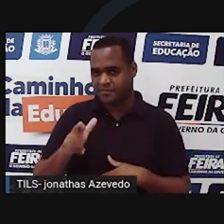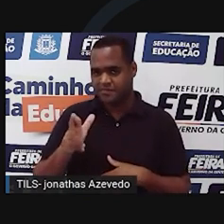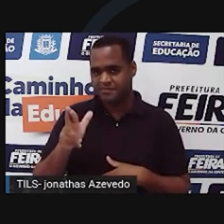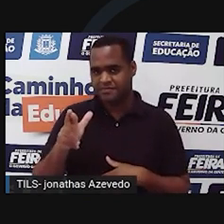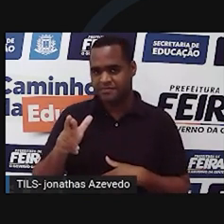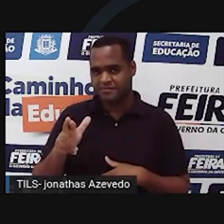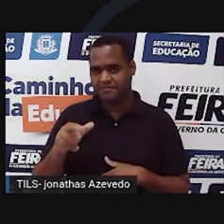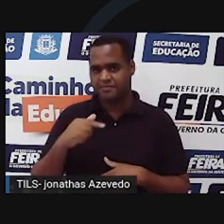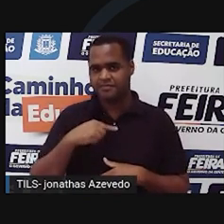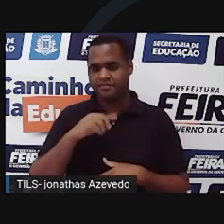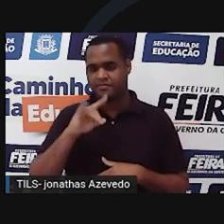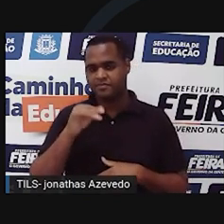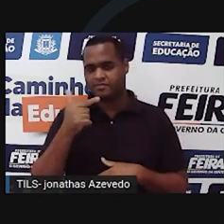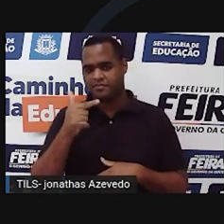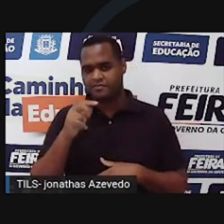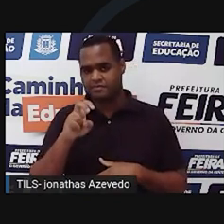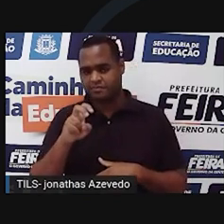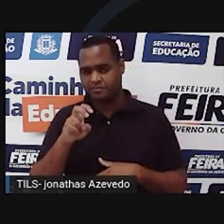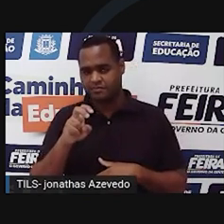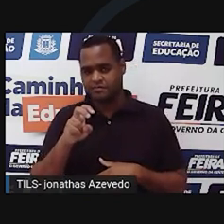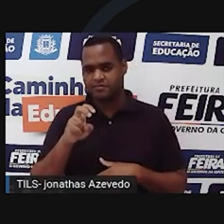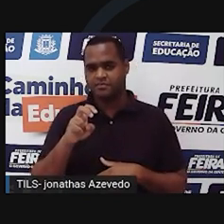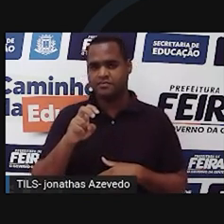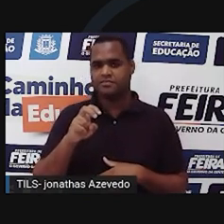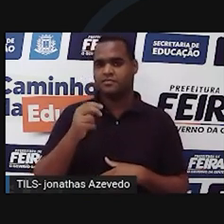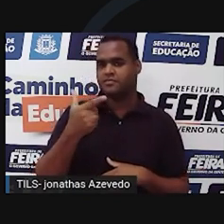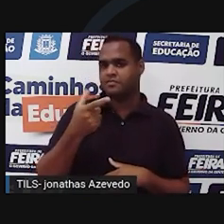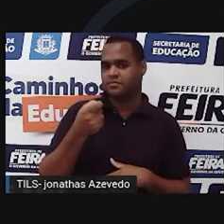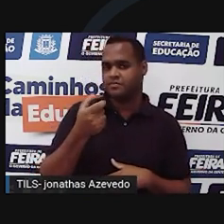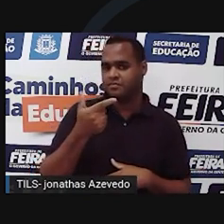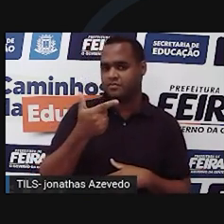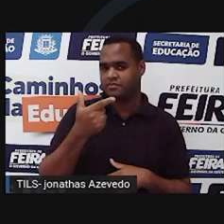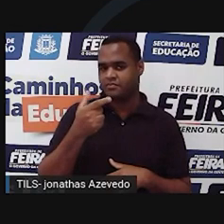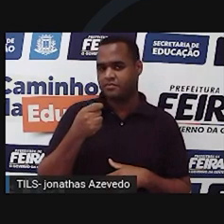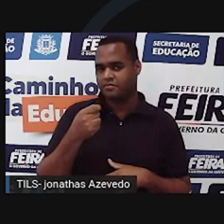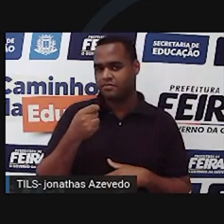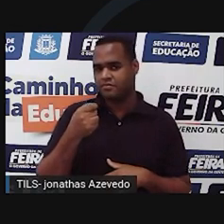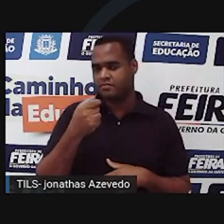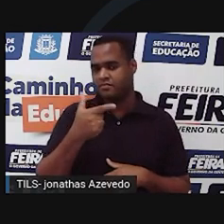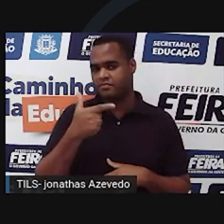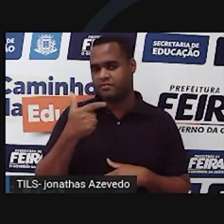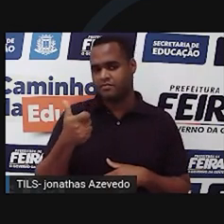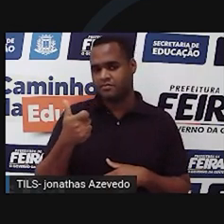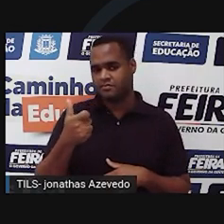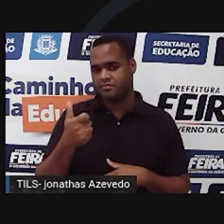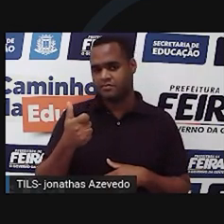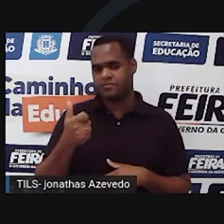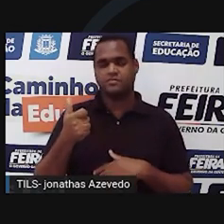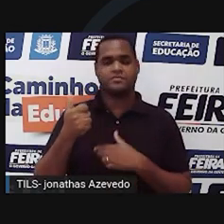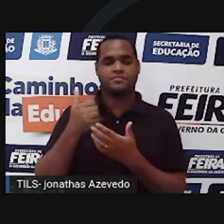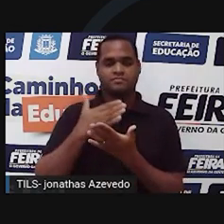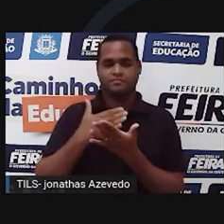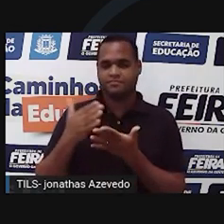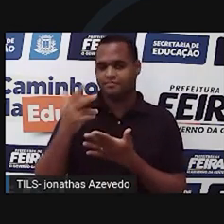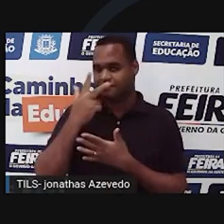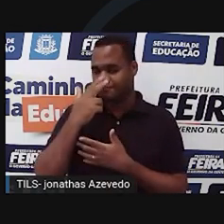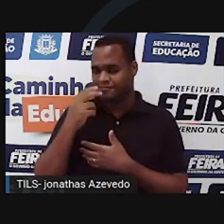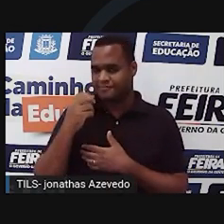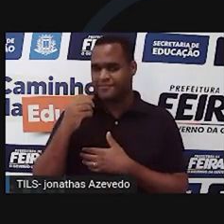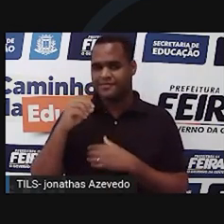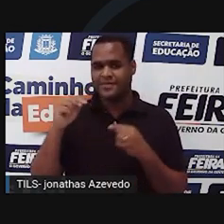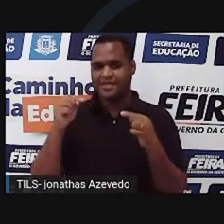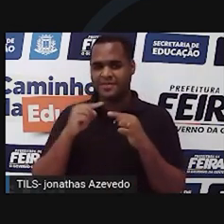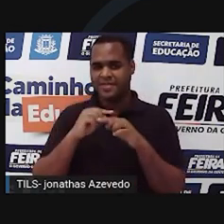no dia 25 de janeiro de 2020, e vai até o dia 11 de fevereiro de 2021. Nada a ver com a peste bubônica ou com a